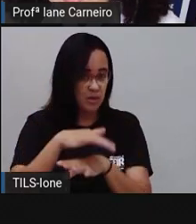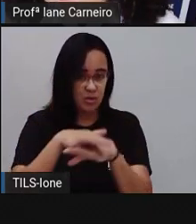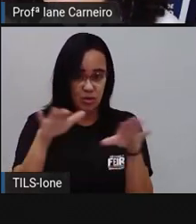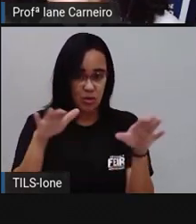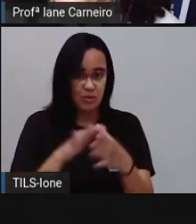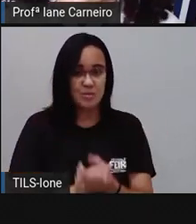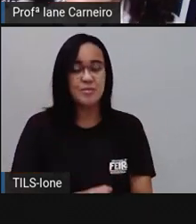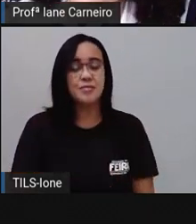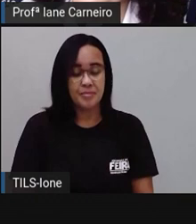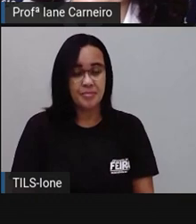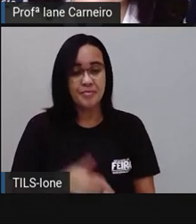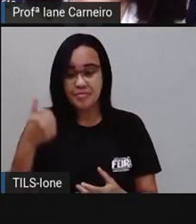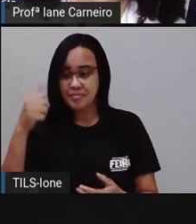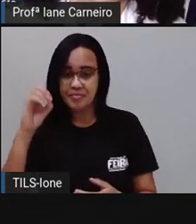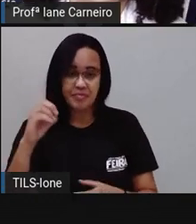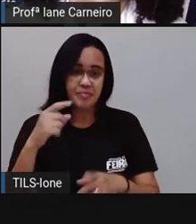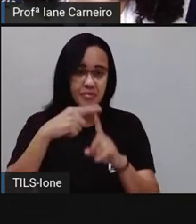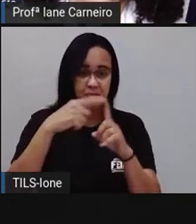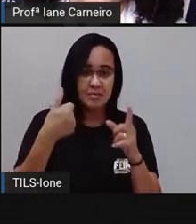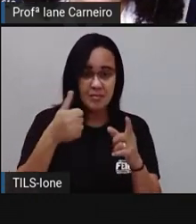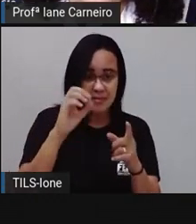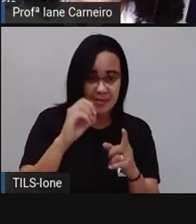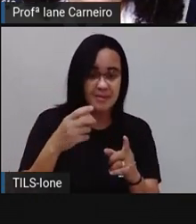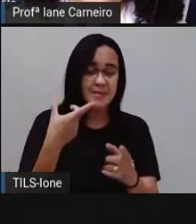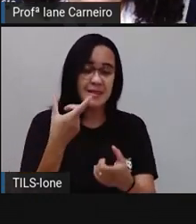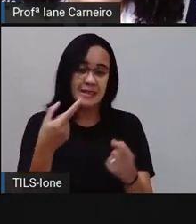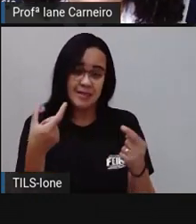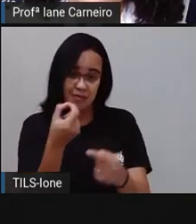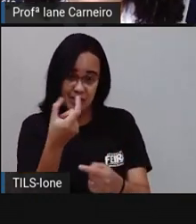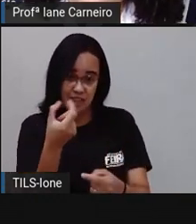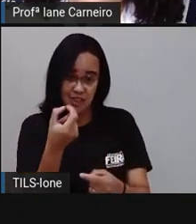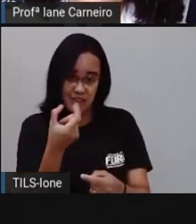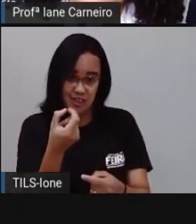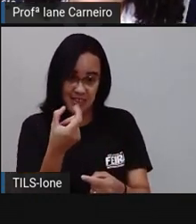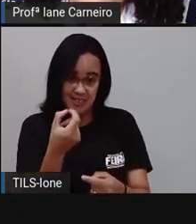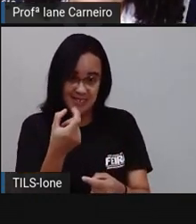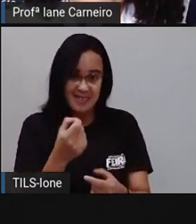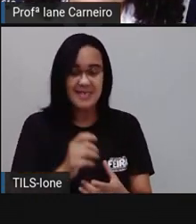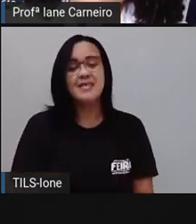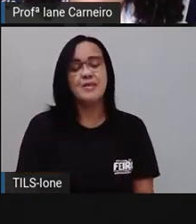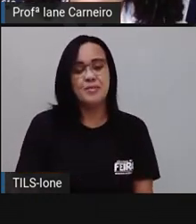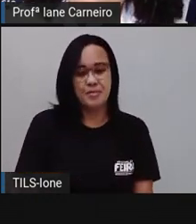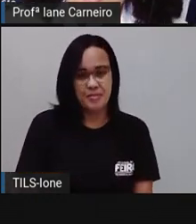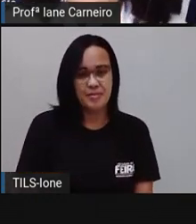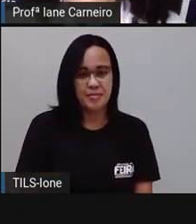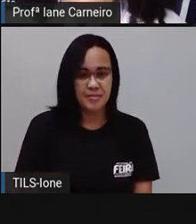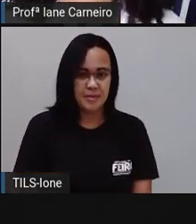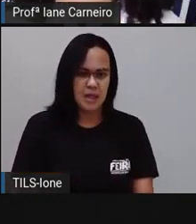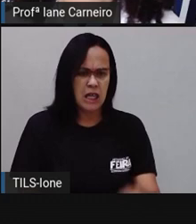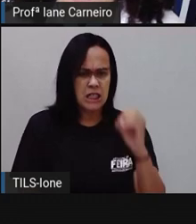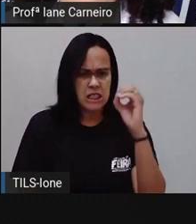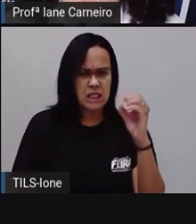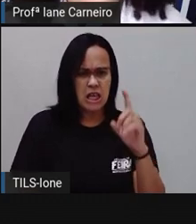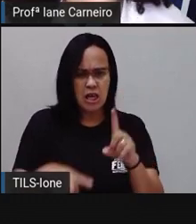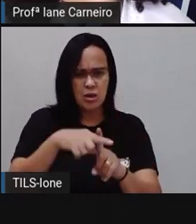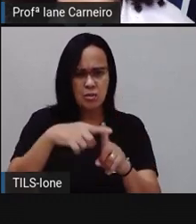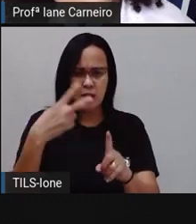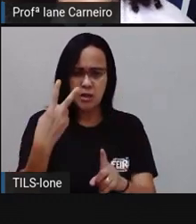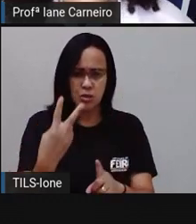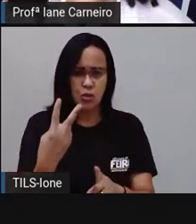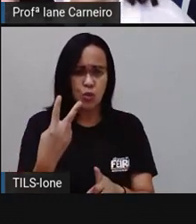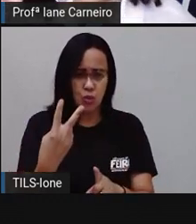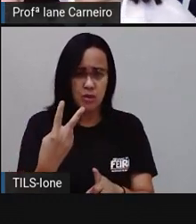mais dez? Já viu. Vinte, ó. Coloco o vinte aqui. Zero mais dois é igual a?